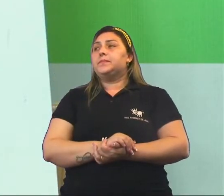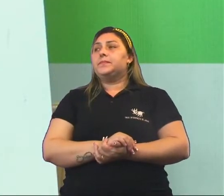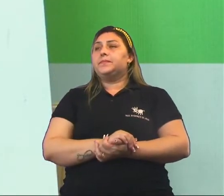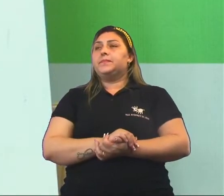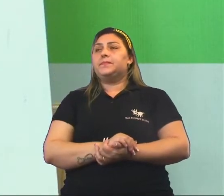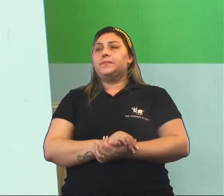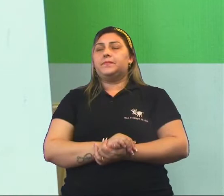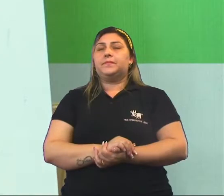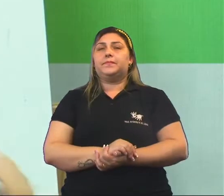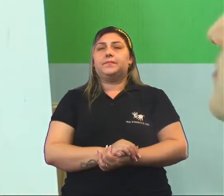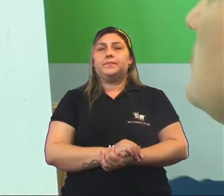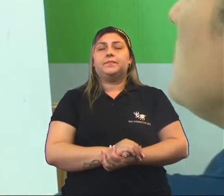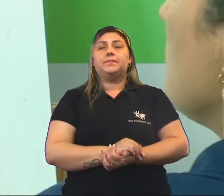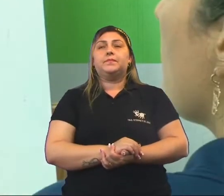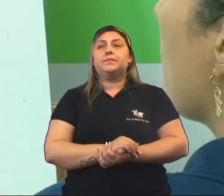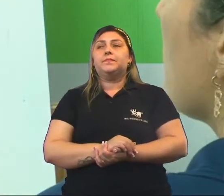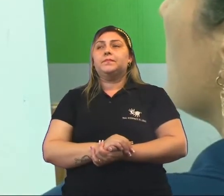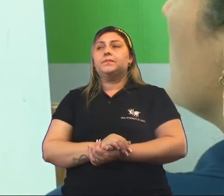Só destacar aqui.